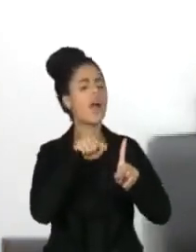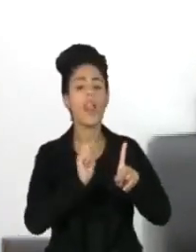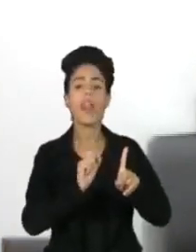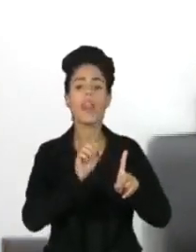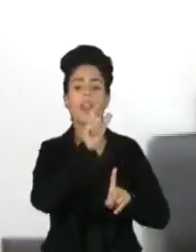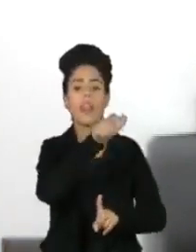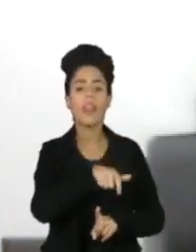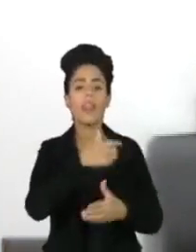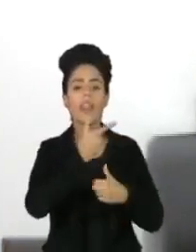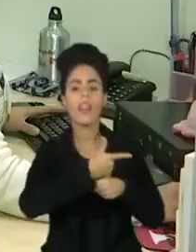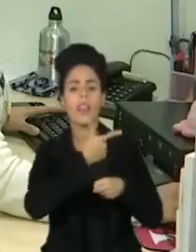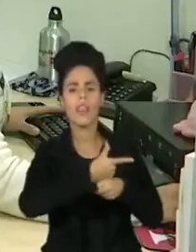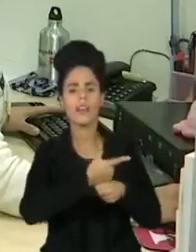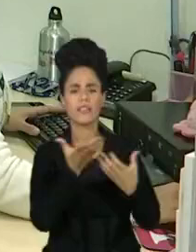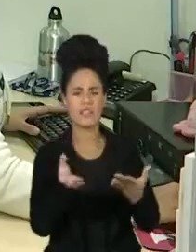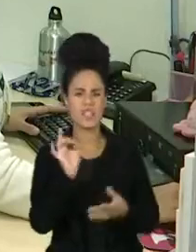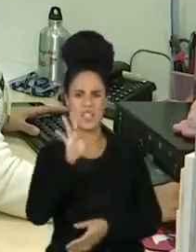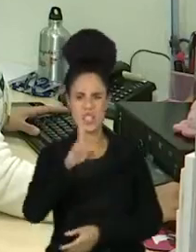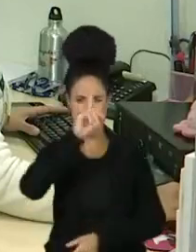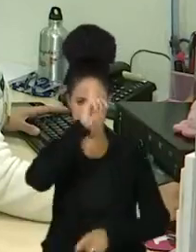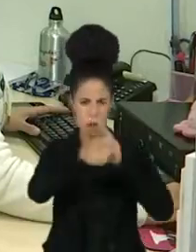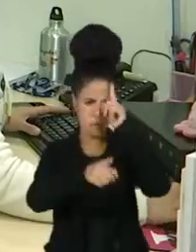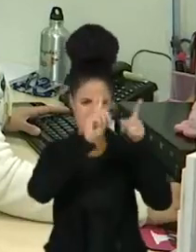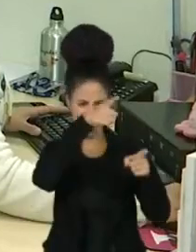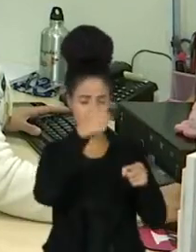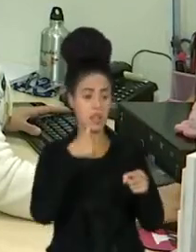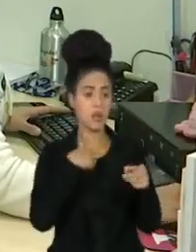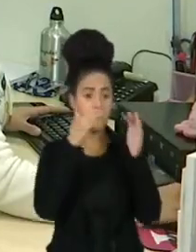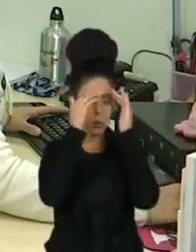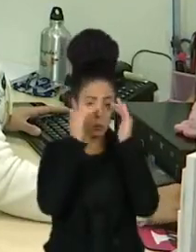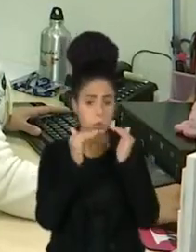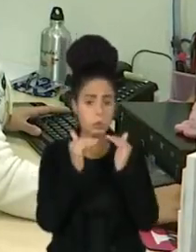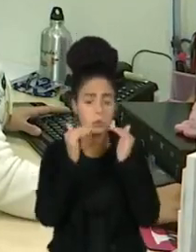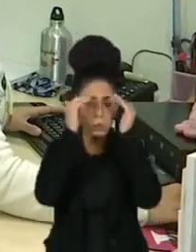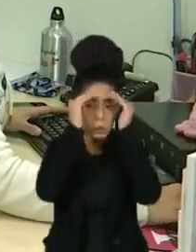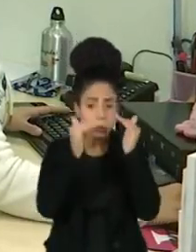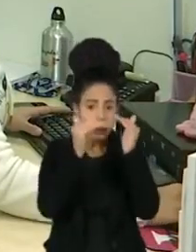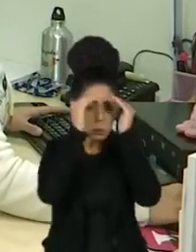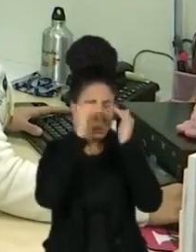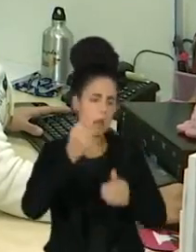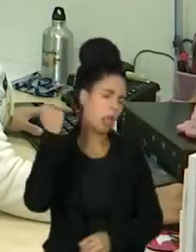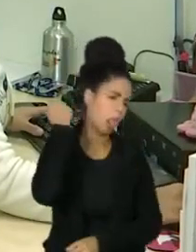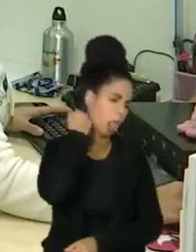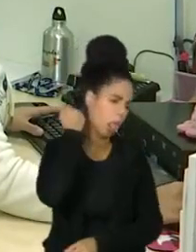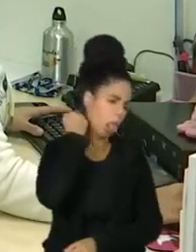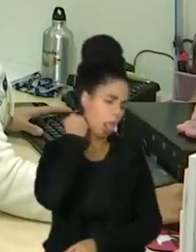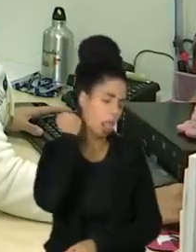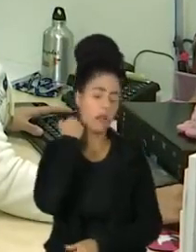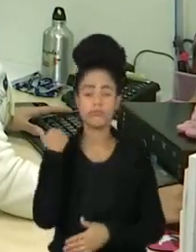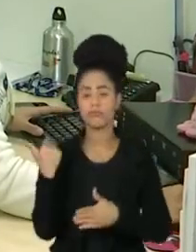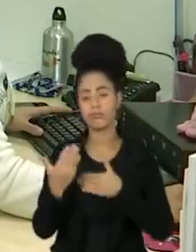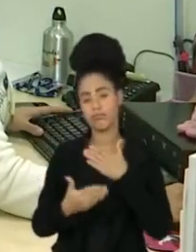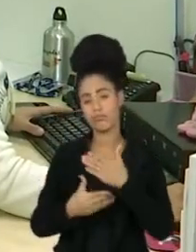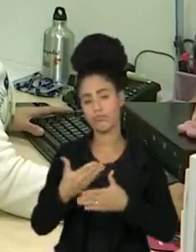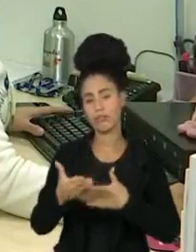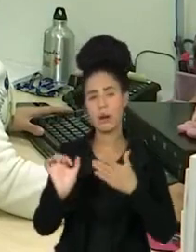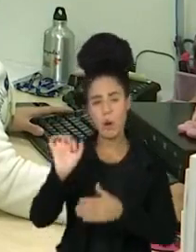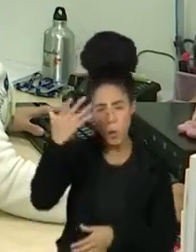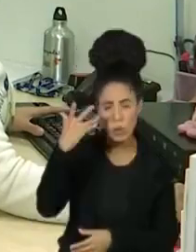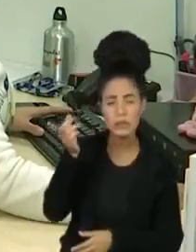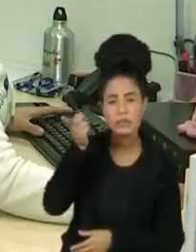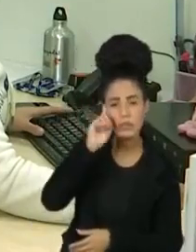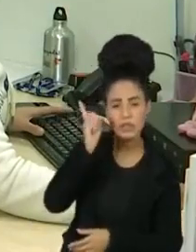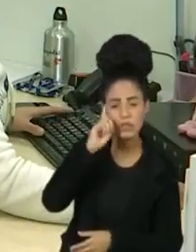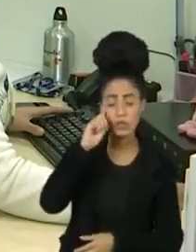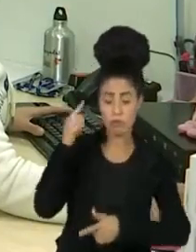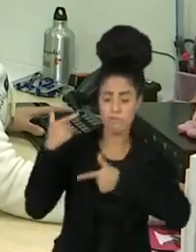outra pessoa executar, não serve. Num momento em que o burnout ou esgotamento mental tem se tornado mais comum no mercado de trabalho,